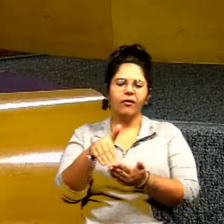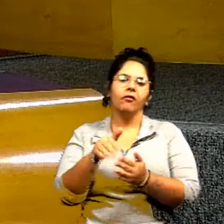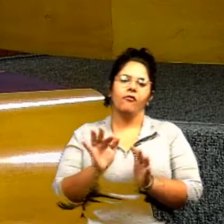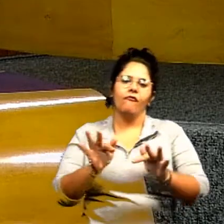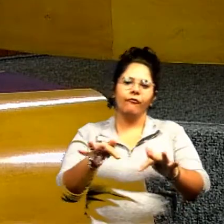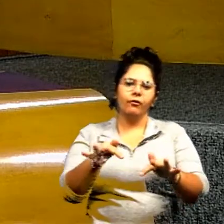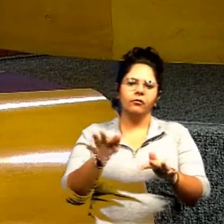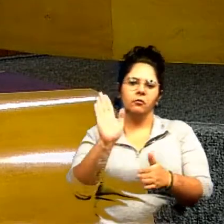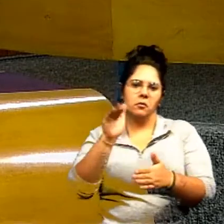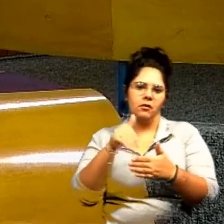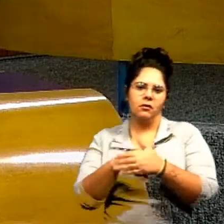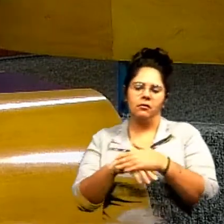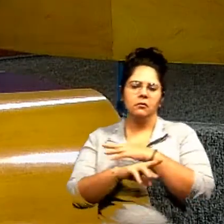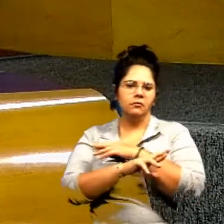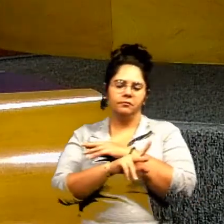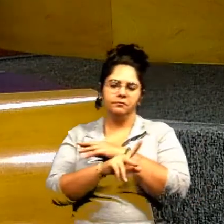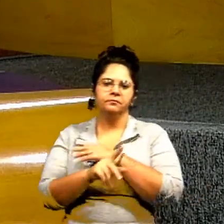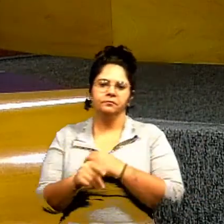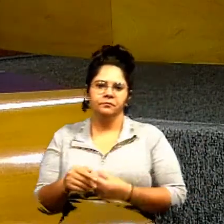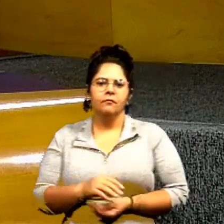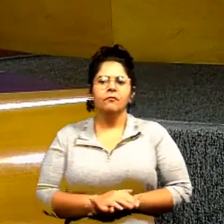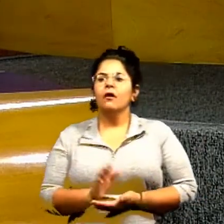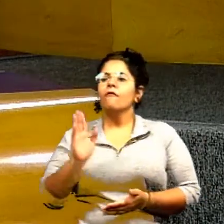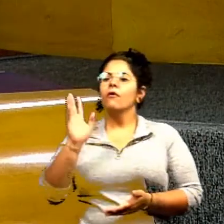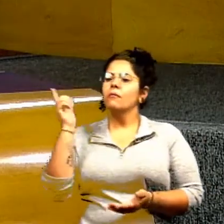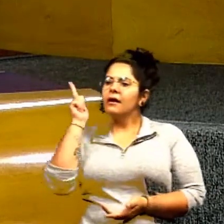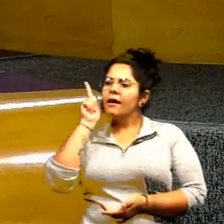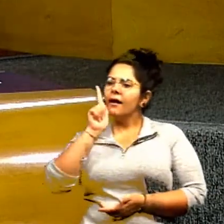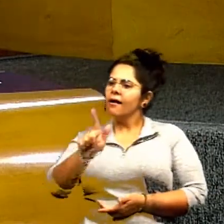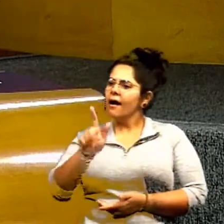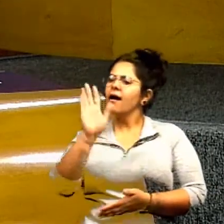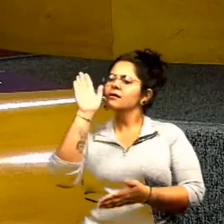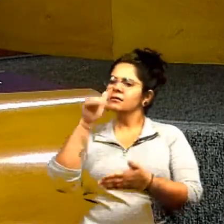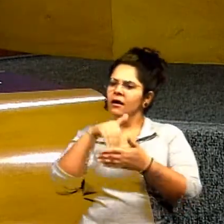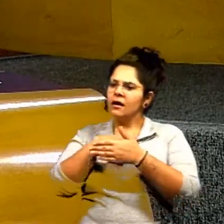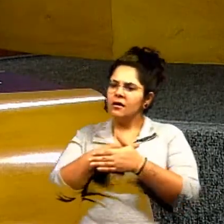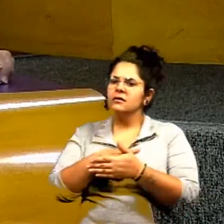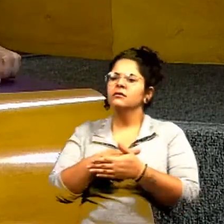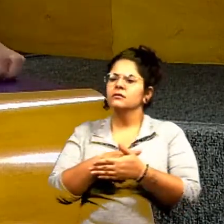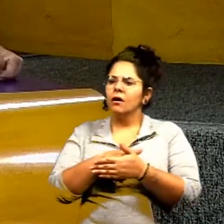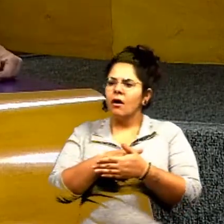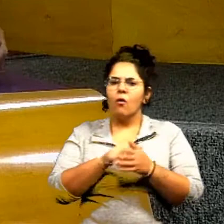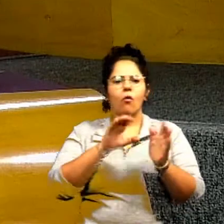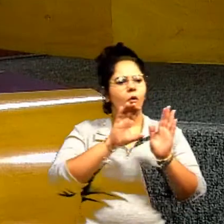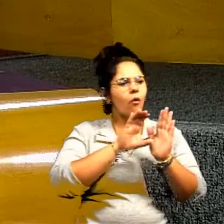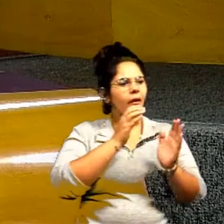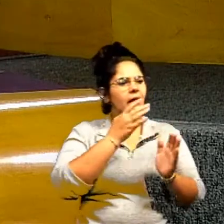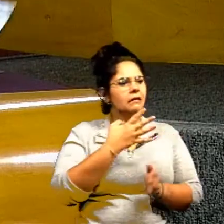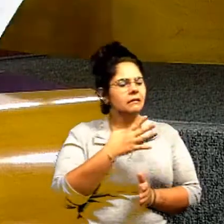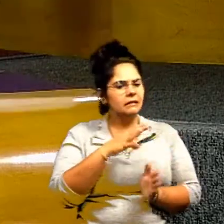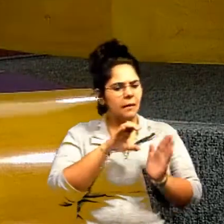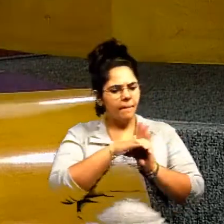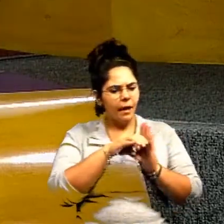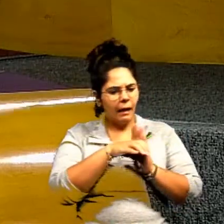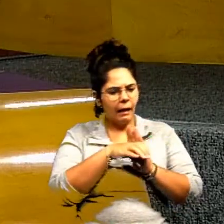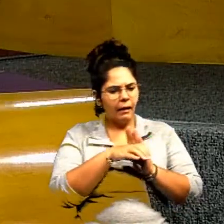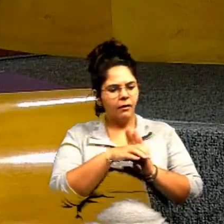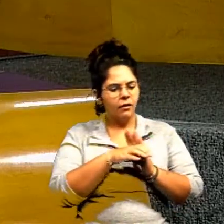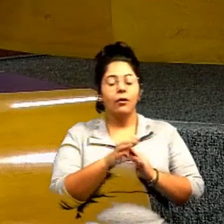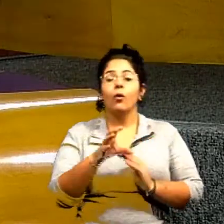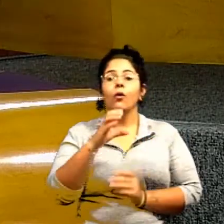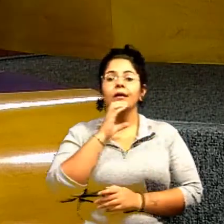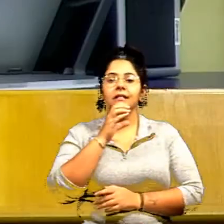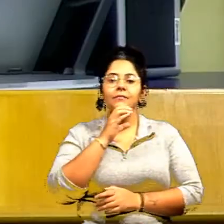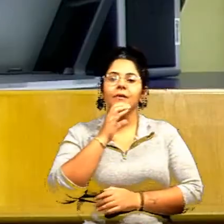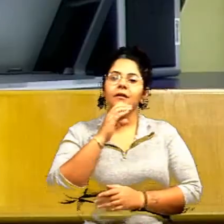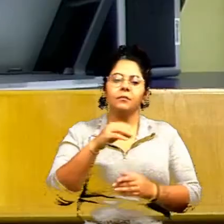ganhar as eleições usando a sola do sapato e levando ao conhecimento do povo. E tem mais uma, Crécio. Está aqui